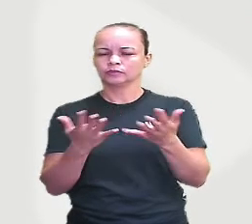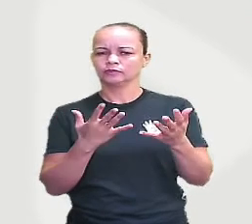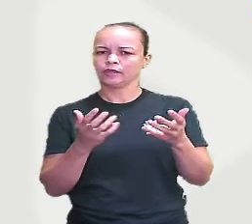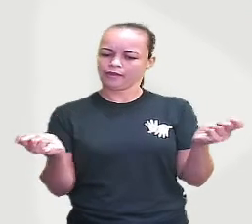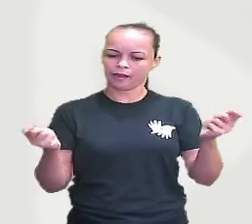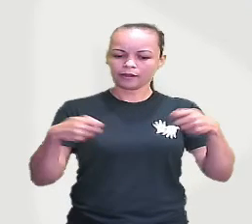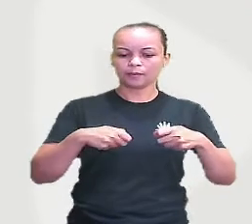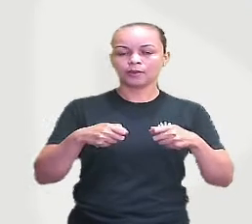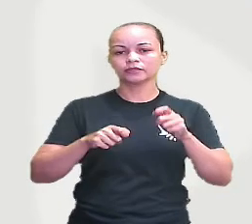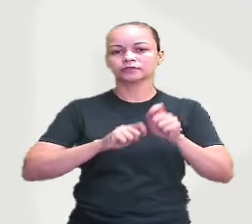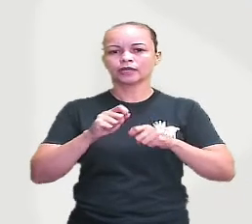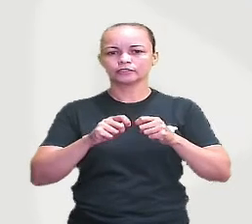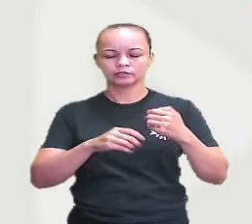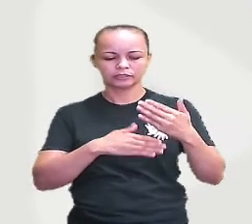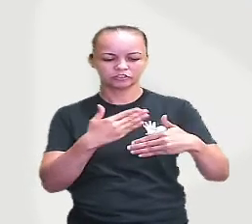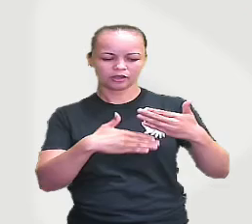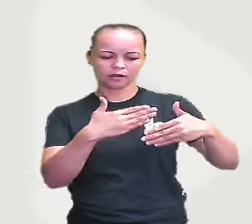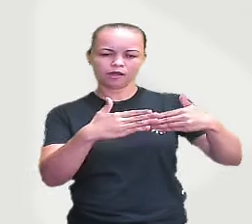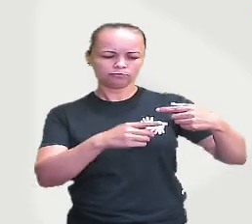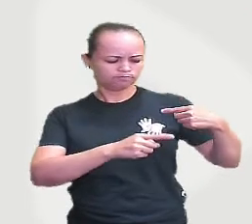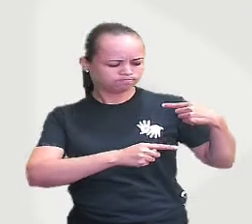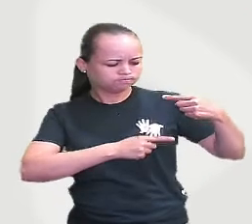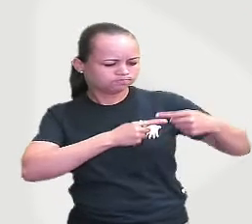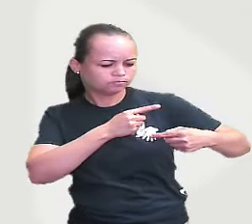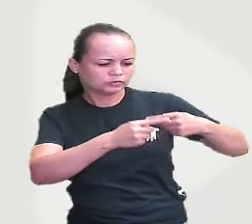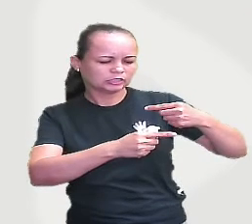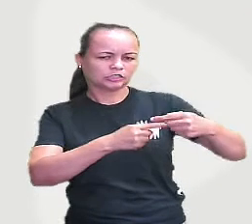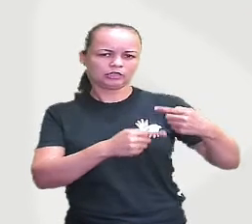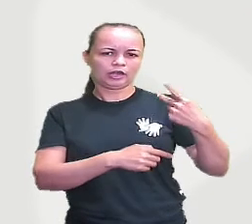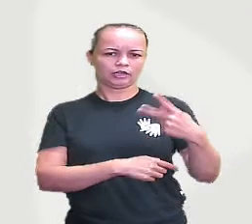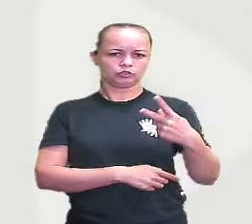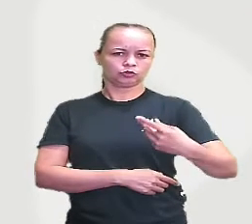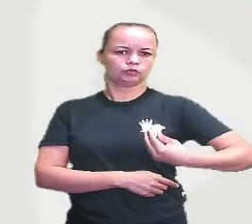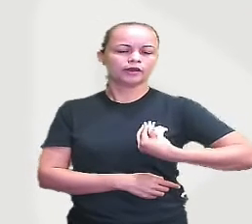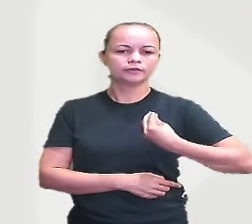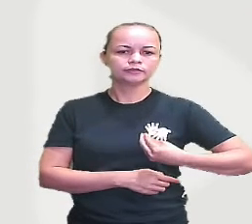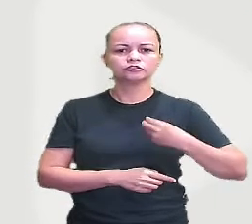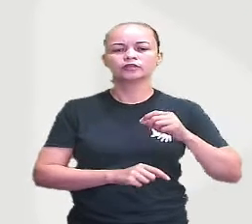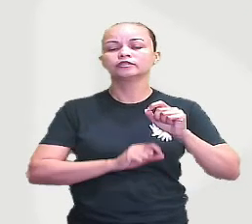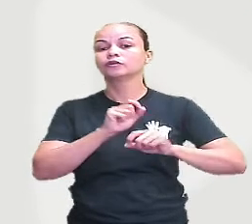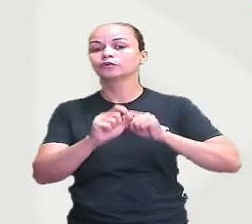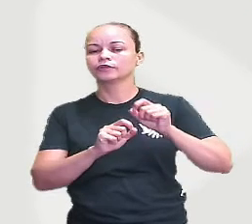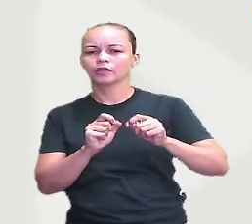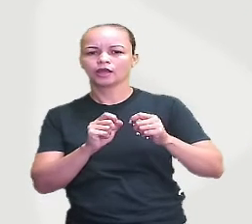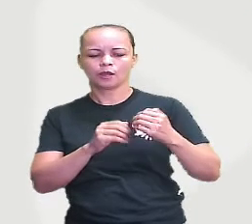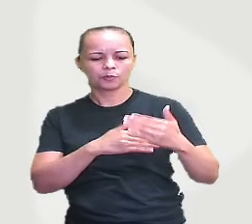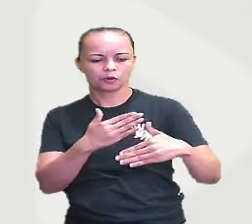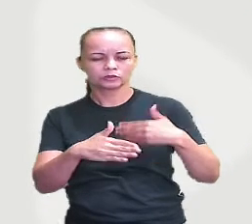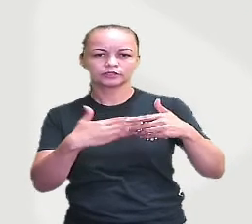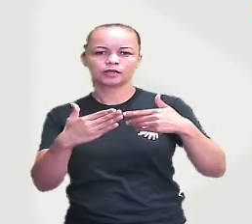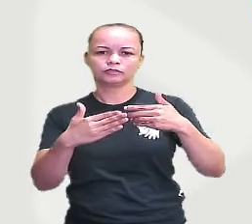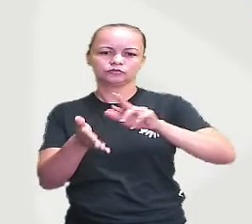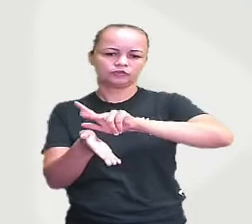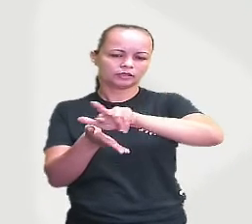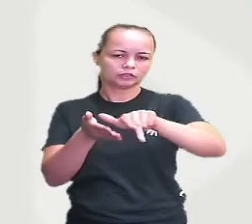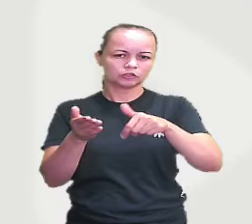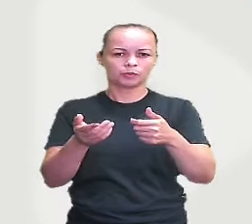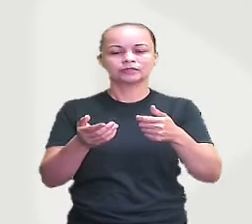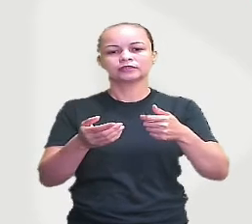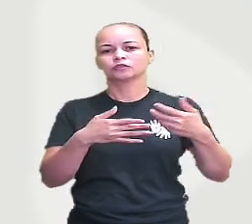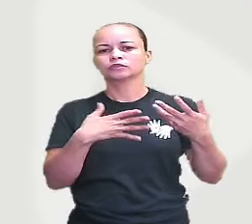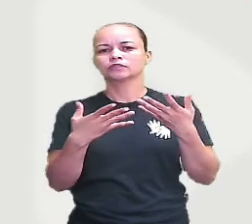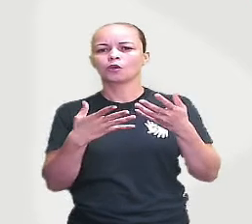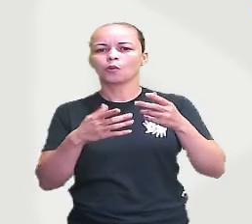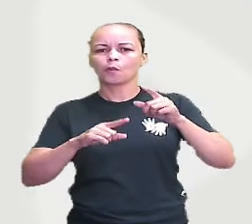a capacidade de gerar descendentes. De perpetuar a sua existência. Através do quê? Do processo reprodutivo. Passando o seu material